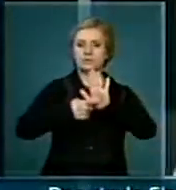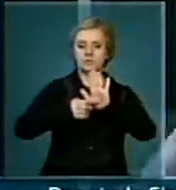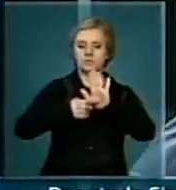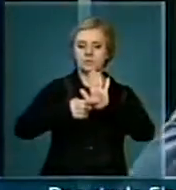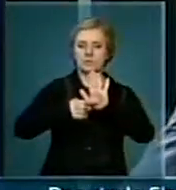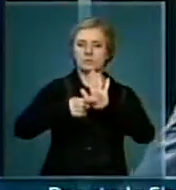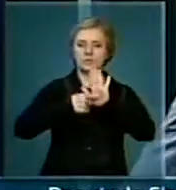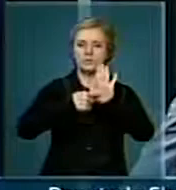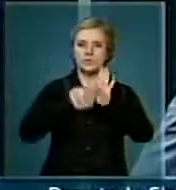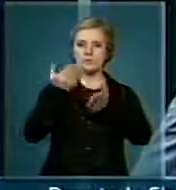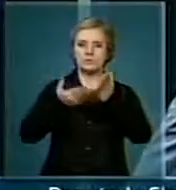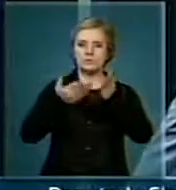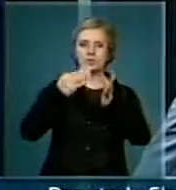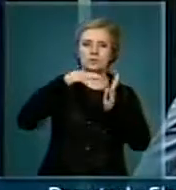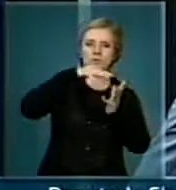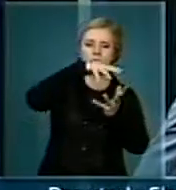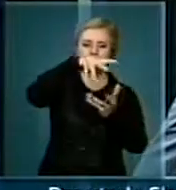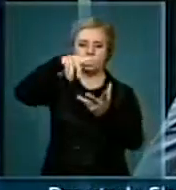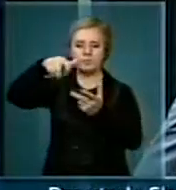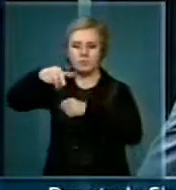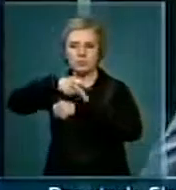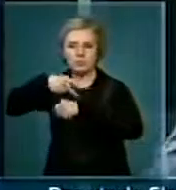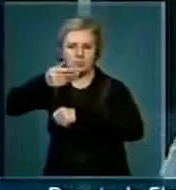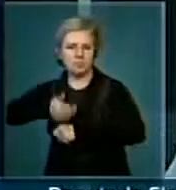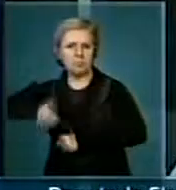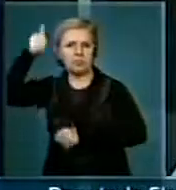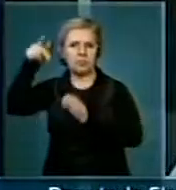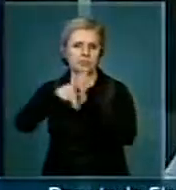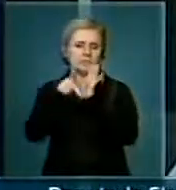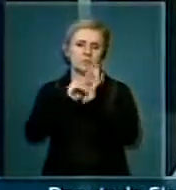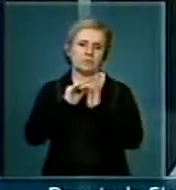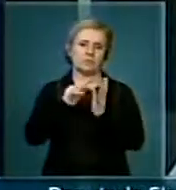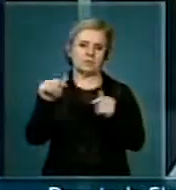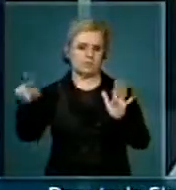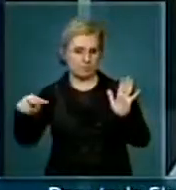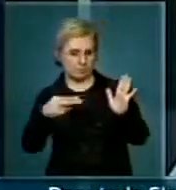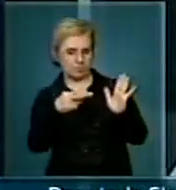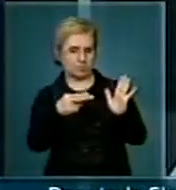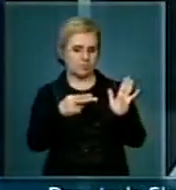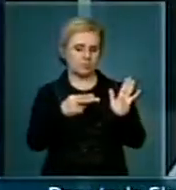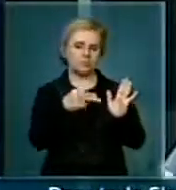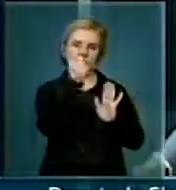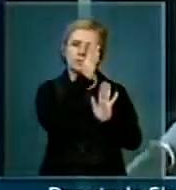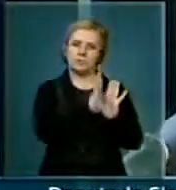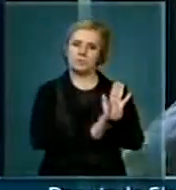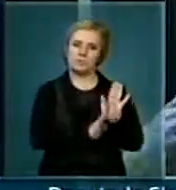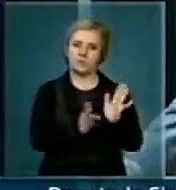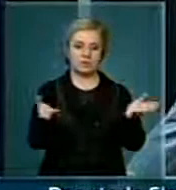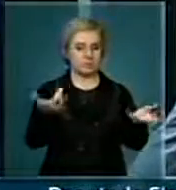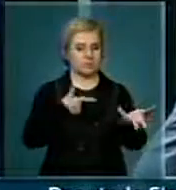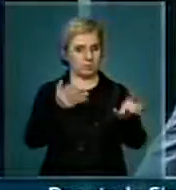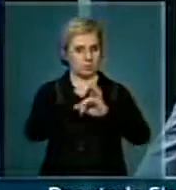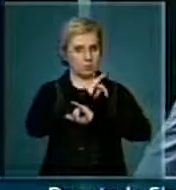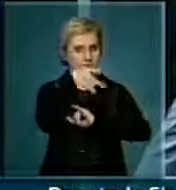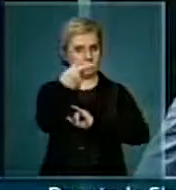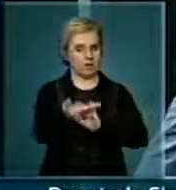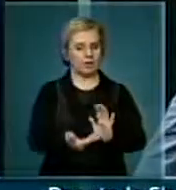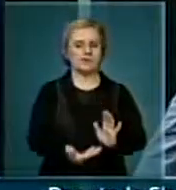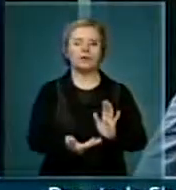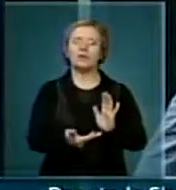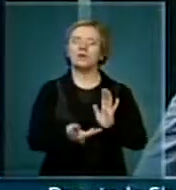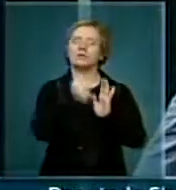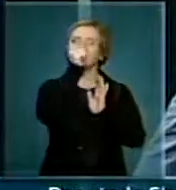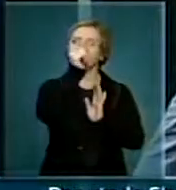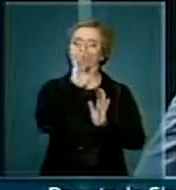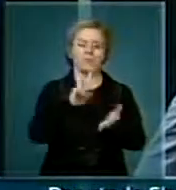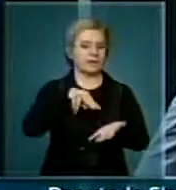ricas do nosso planeta. Daí, porque referencio isso no plenário, não apenas porque sou do grupo Brasil-Coréia,